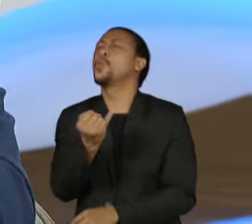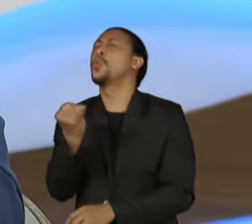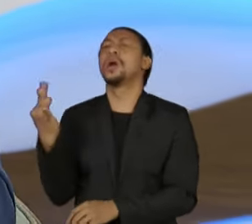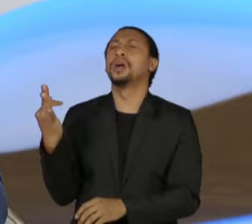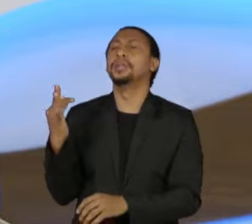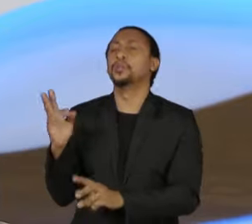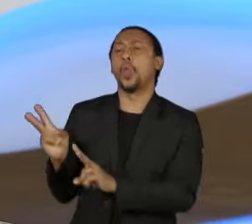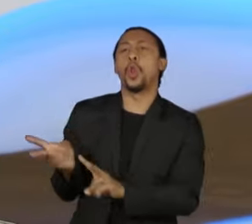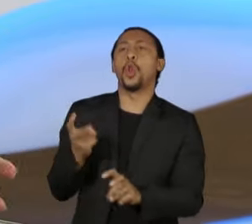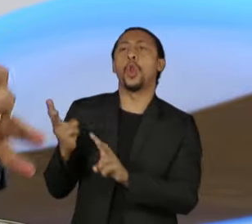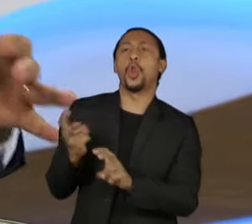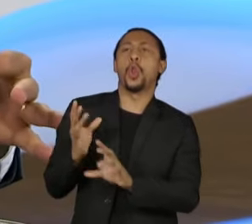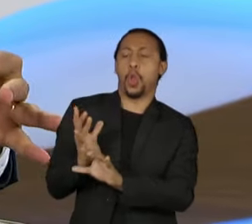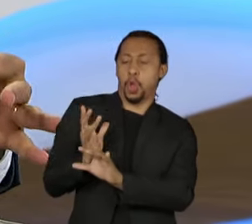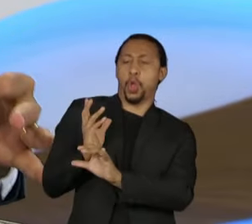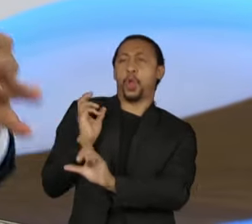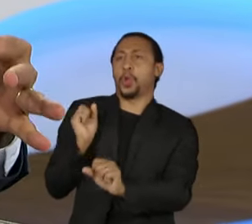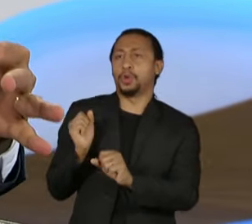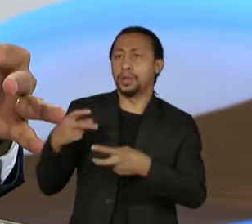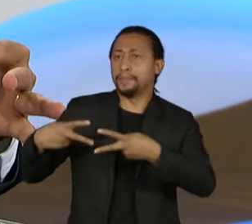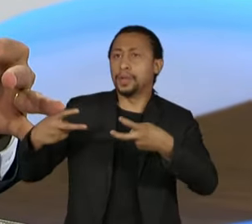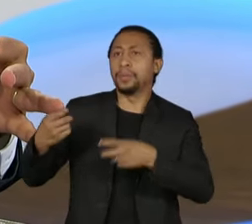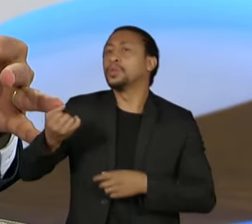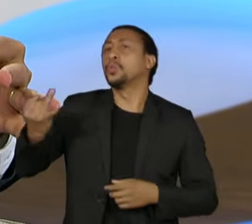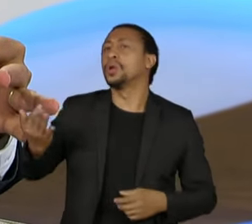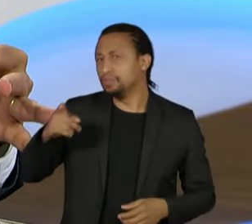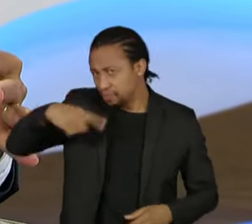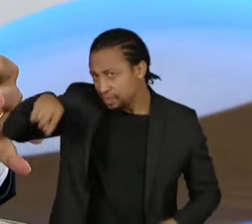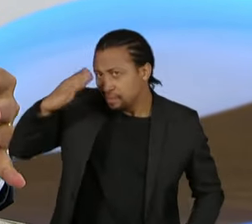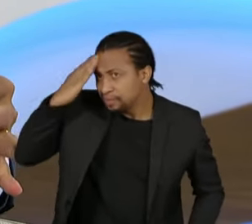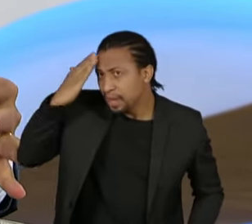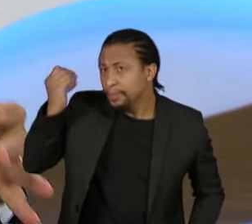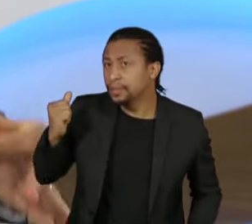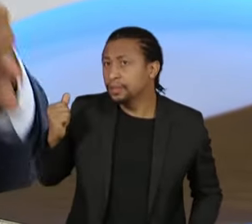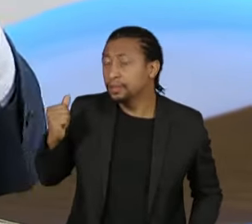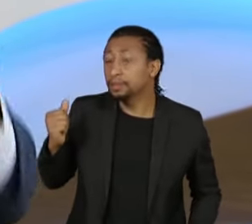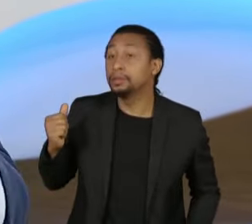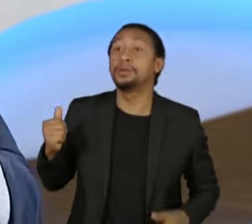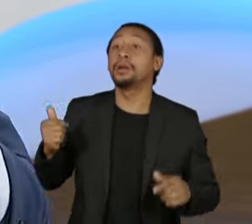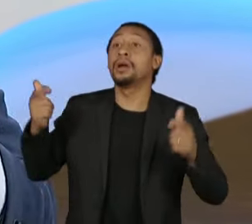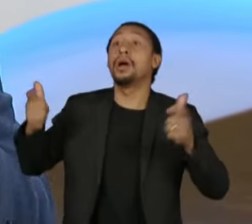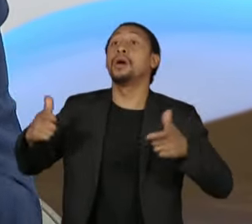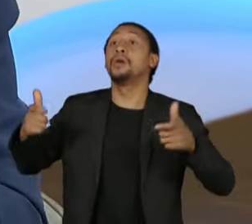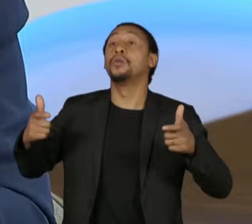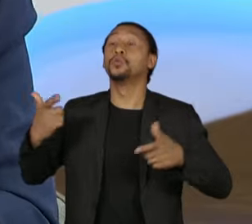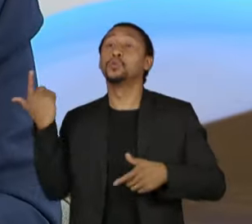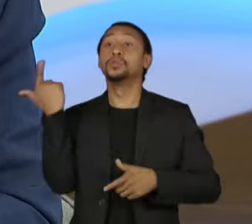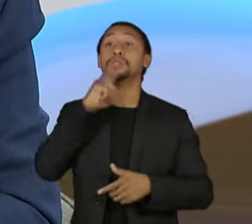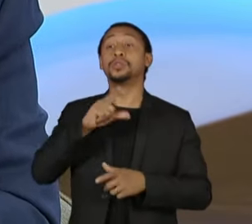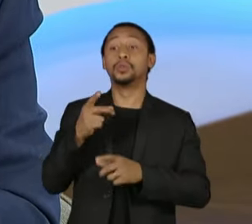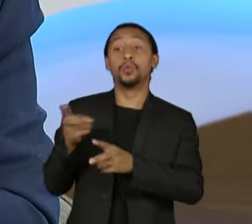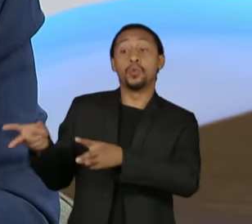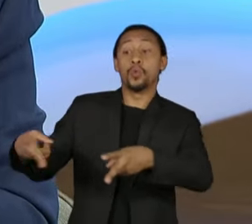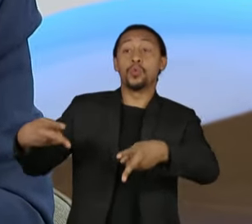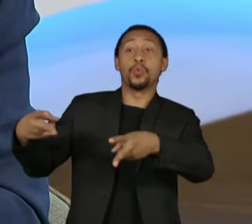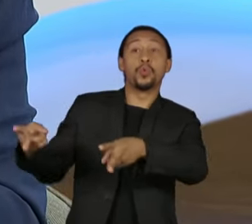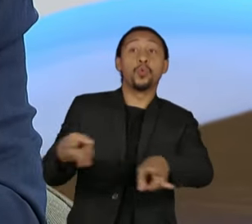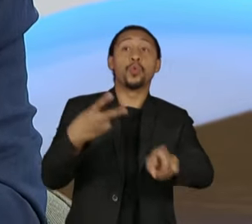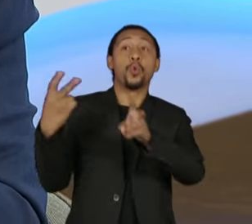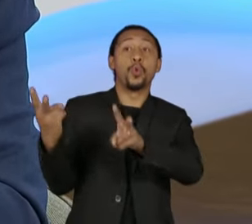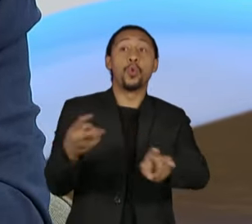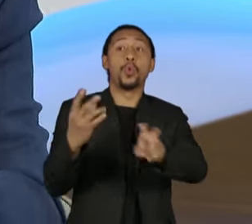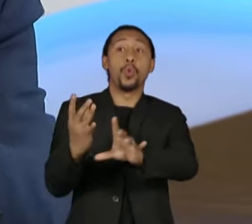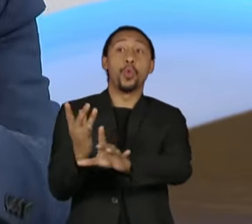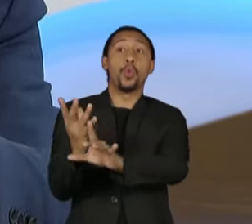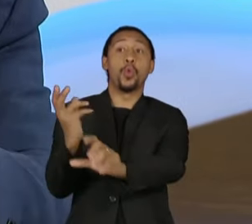Alguém tem ideia de onde vem esse lucro abusivo que teve a Petrobras? Pois eu lhe digo,